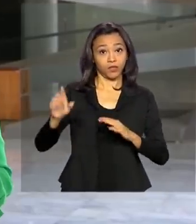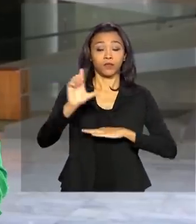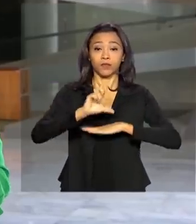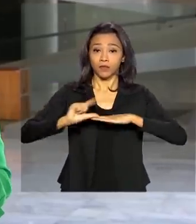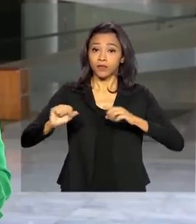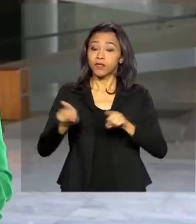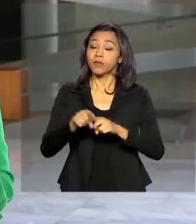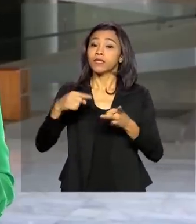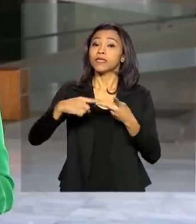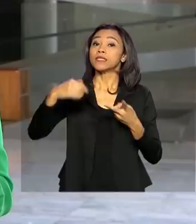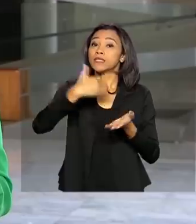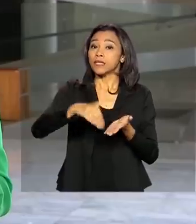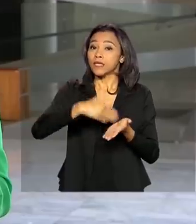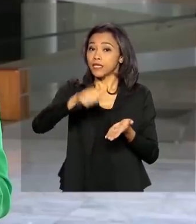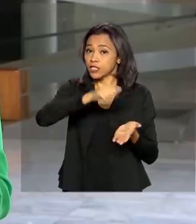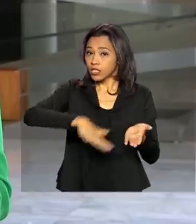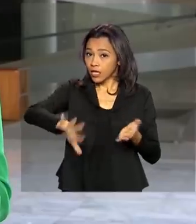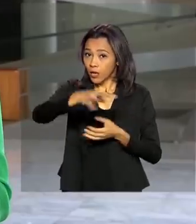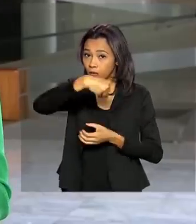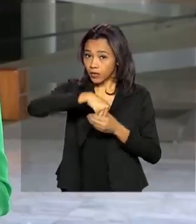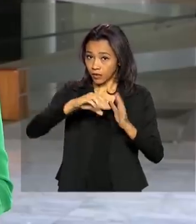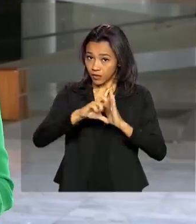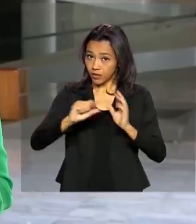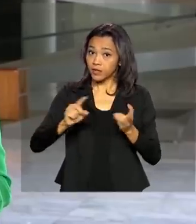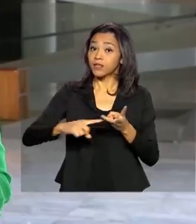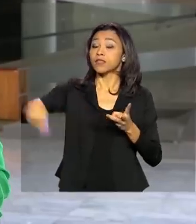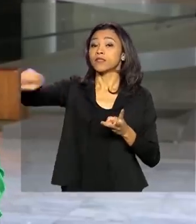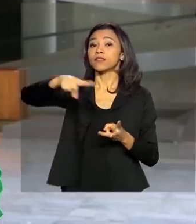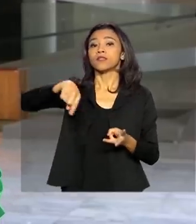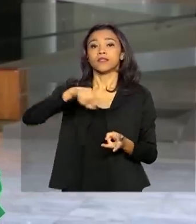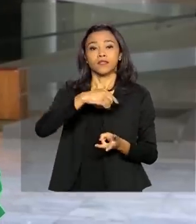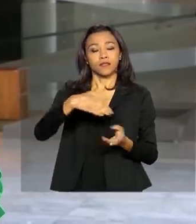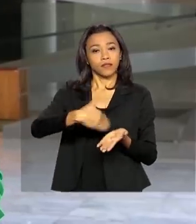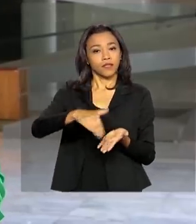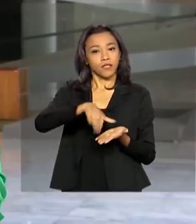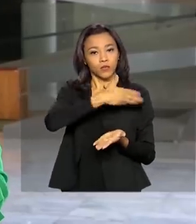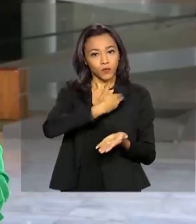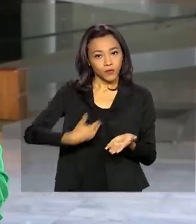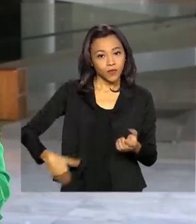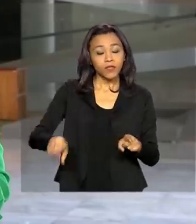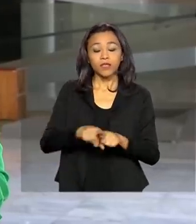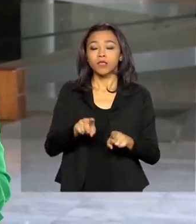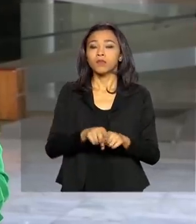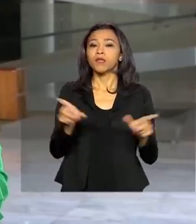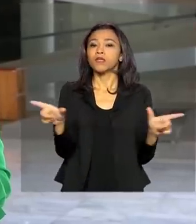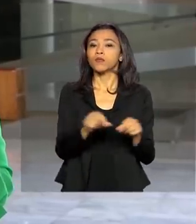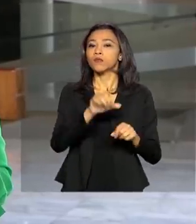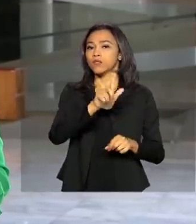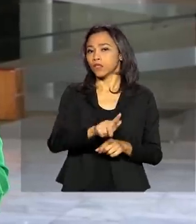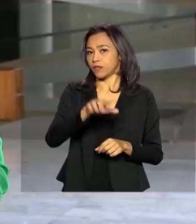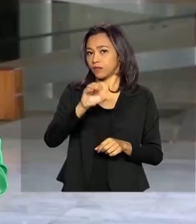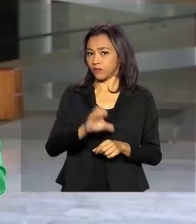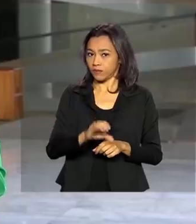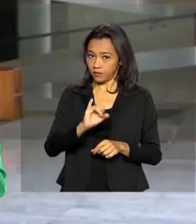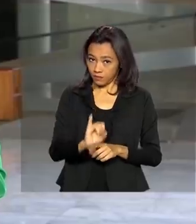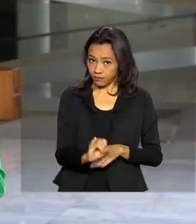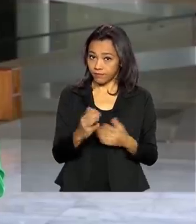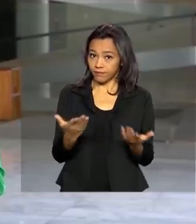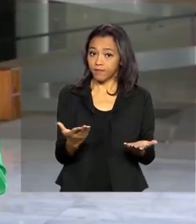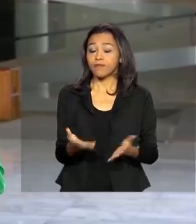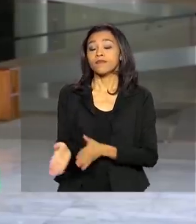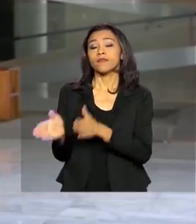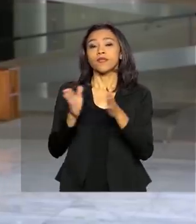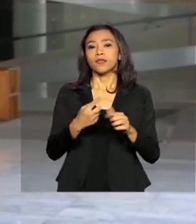Secretaria-Geral da Presidência da República, Secretaria de Governo e do Gabinete de Segurança Institucional. E no fim de